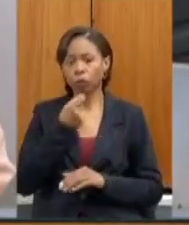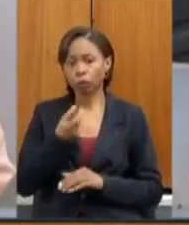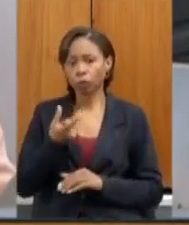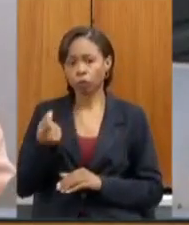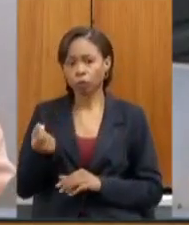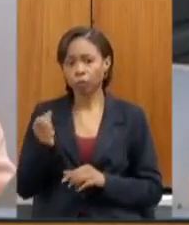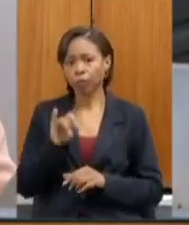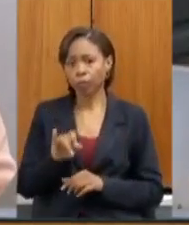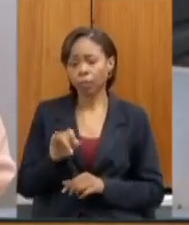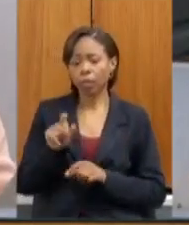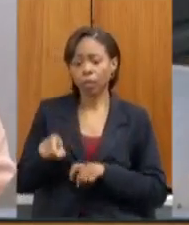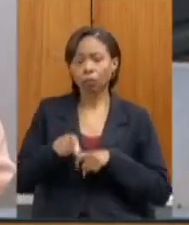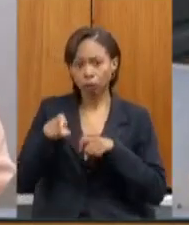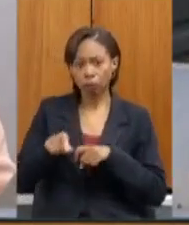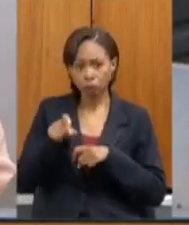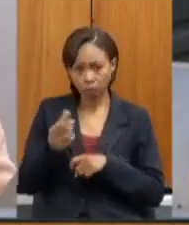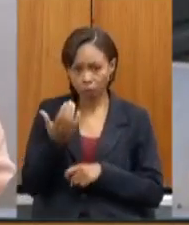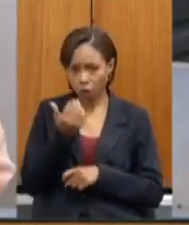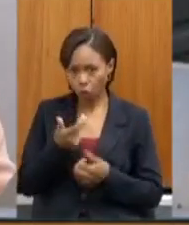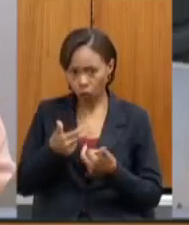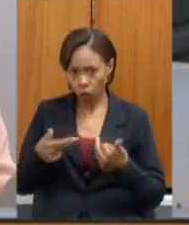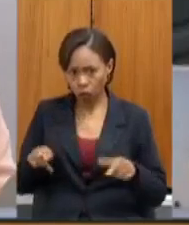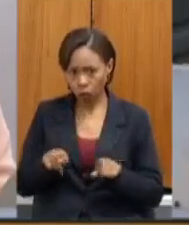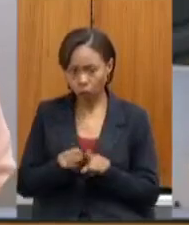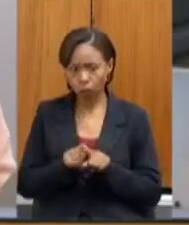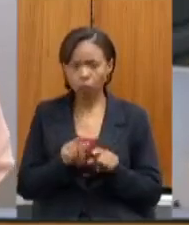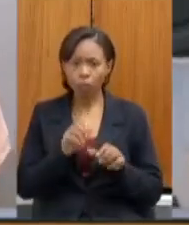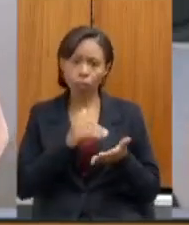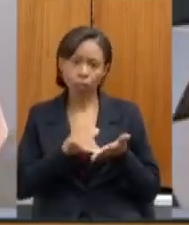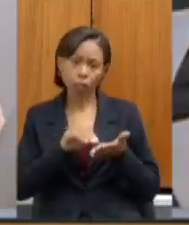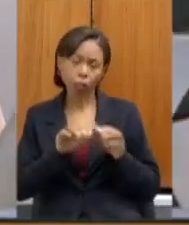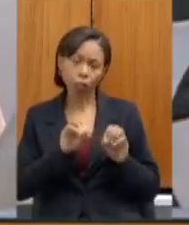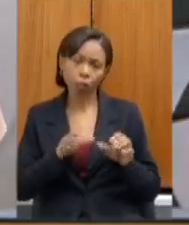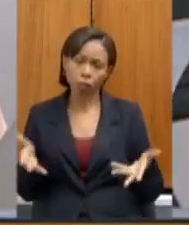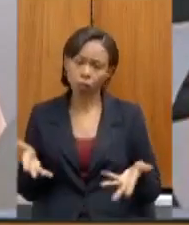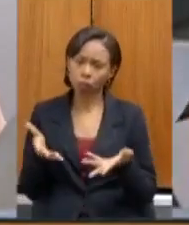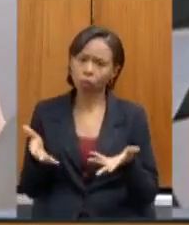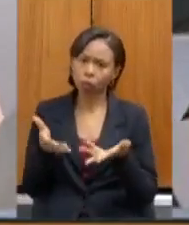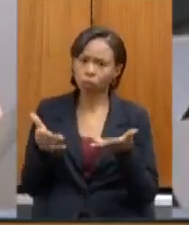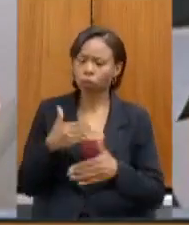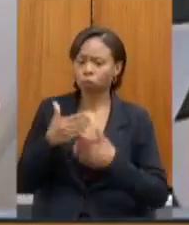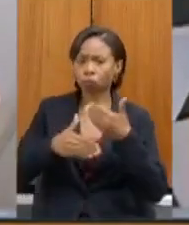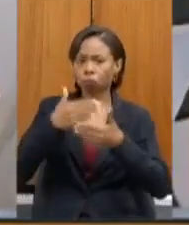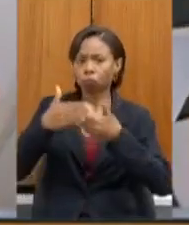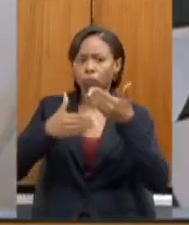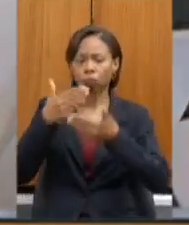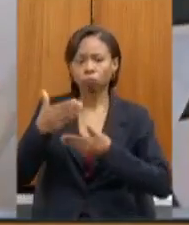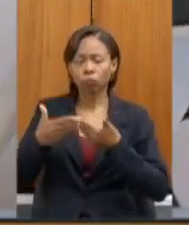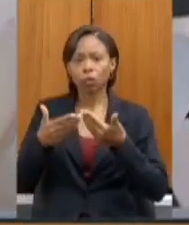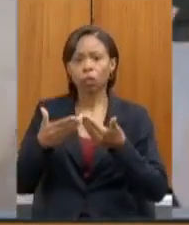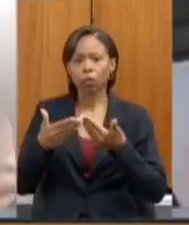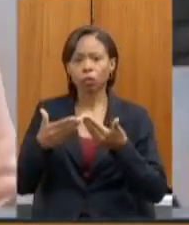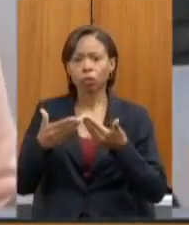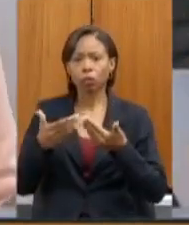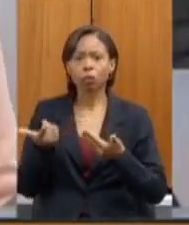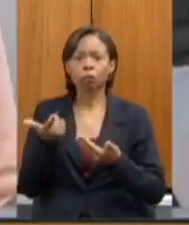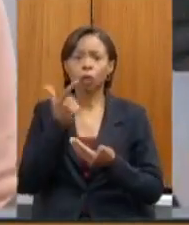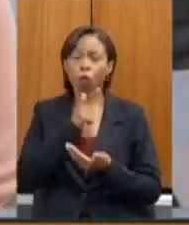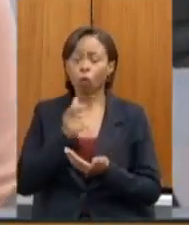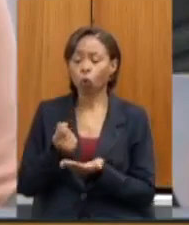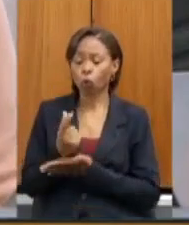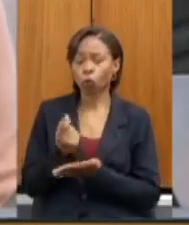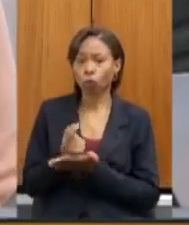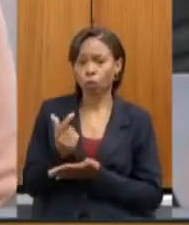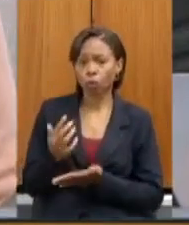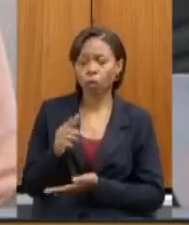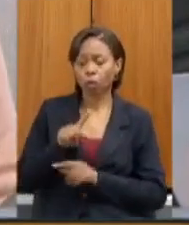agricultura familiar e se a Secretaria de Estado da Educação pretende incentivar a ampliação de aquisição destes produtos